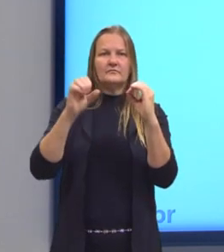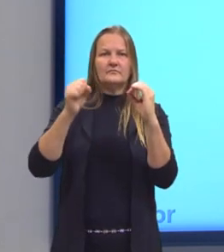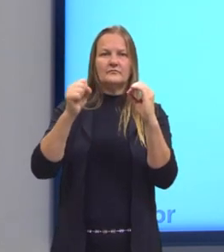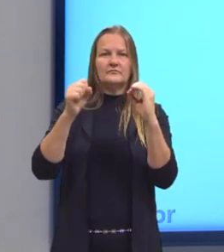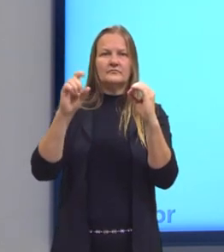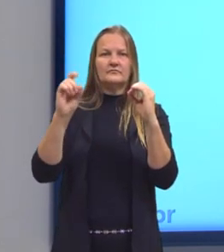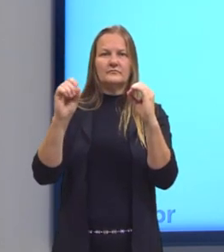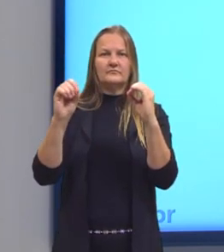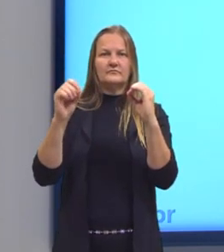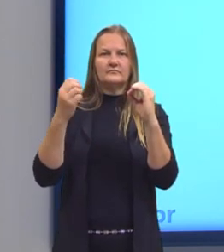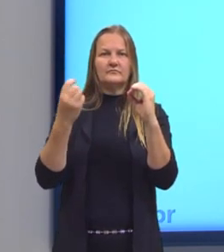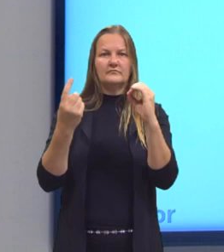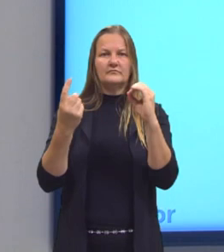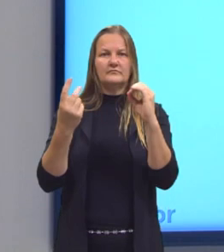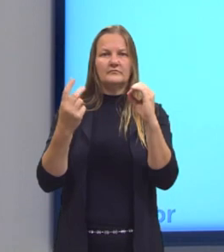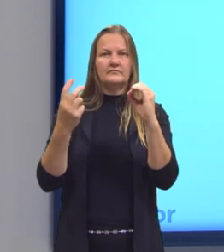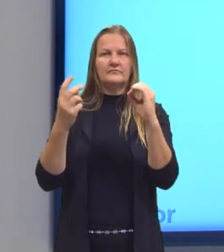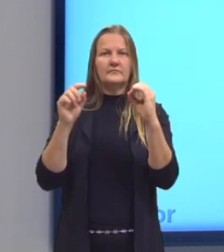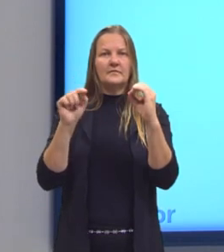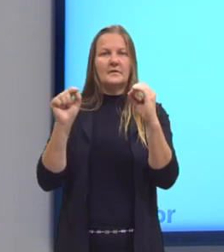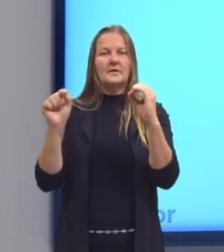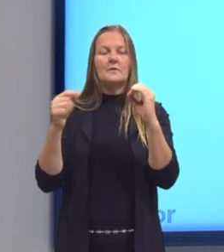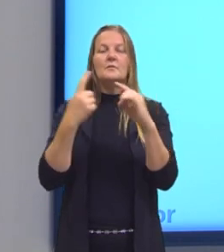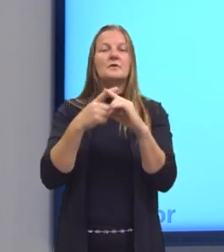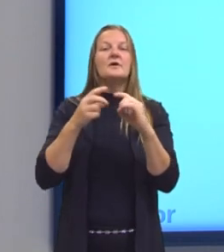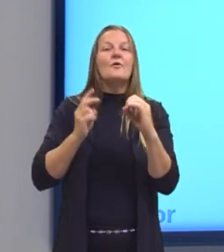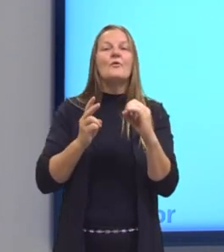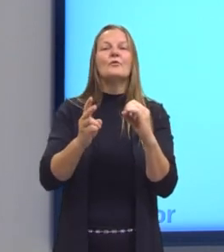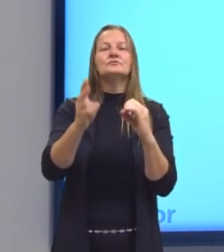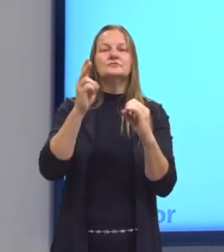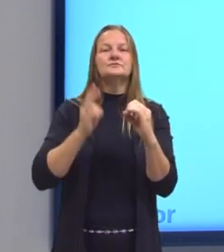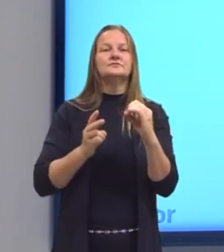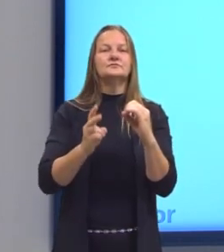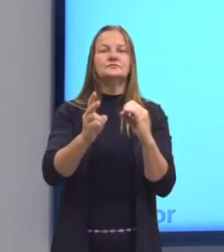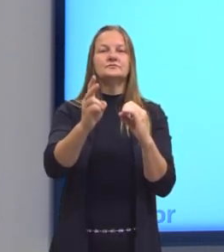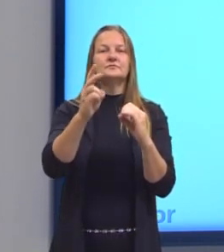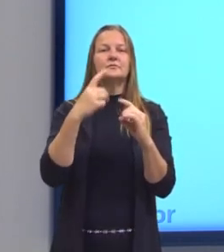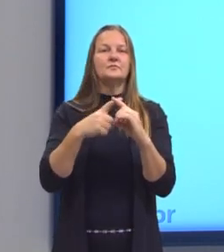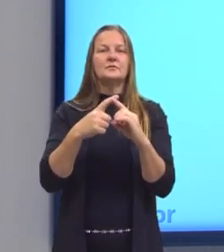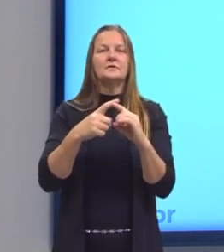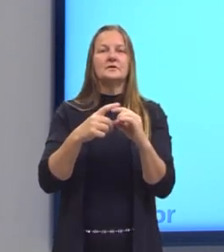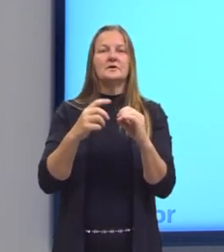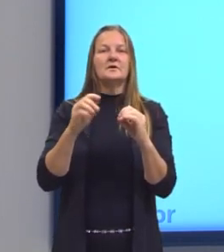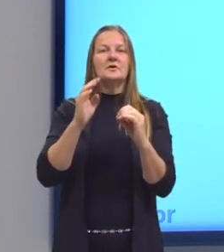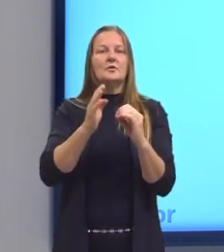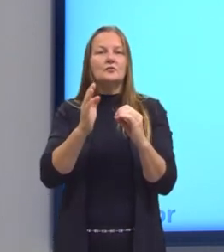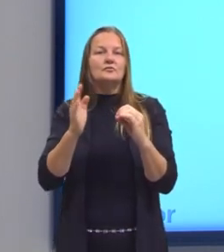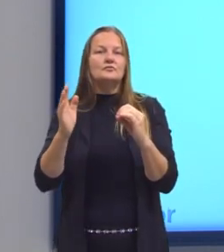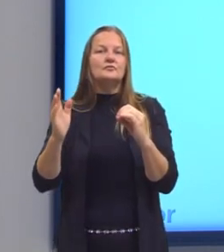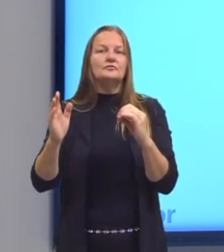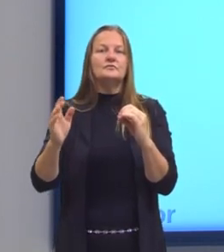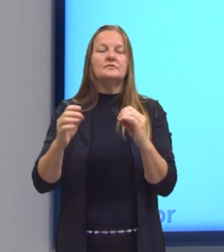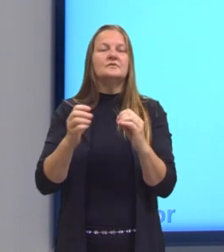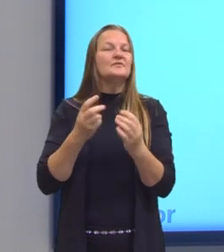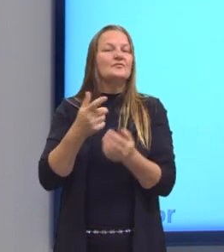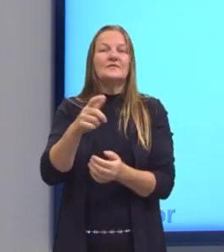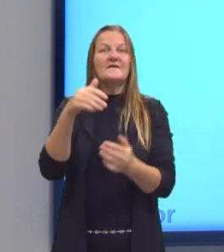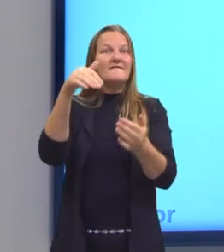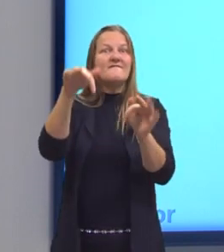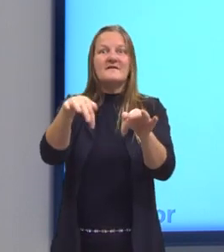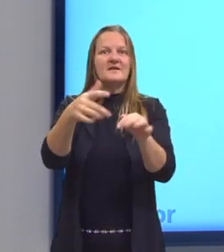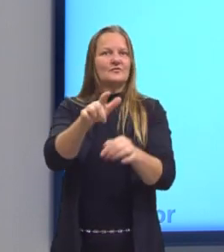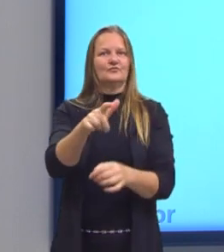seis, oito, dez. E os três pontinhos indicam a continuidade, porque a sequência dos pares, ela é infinita,